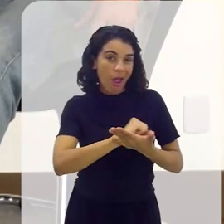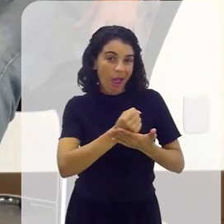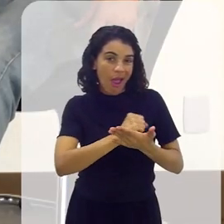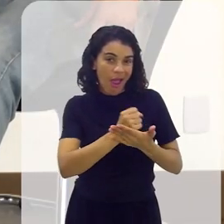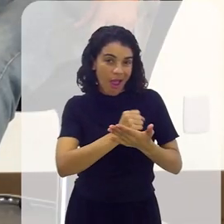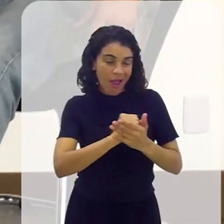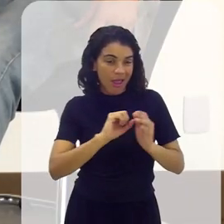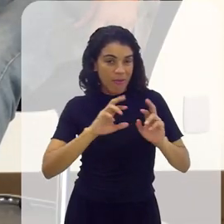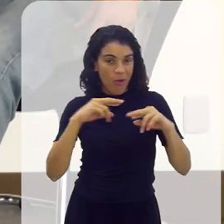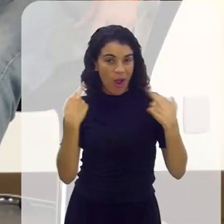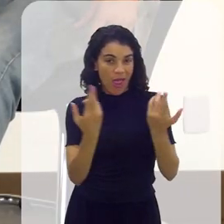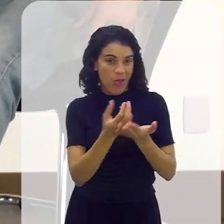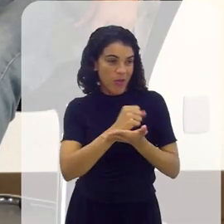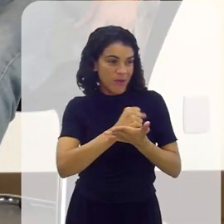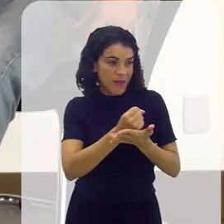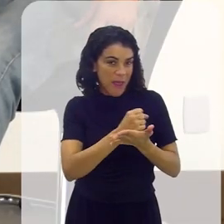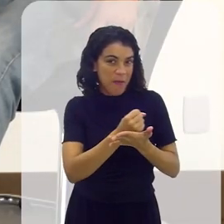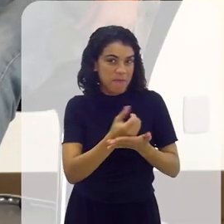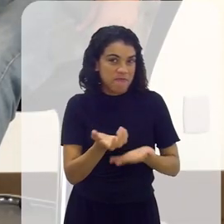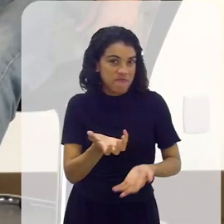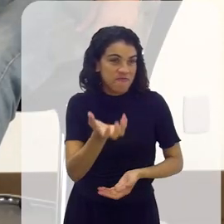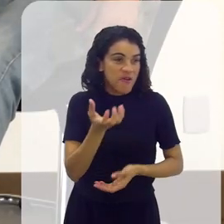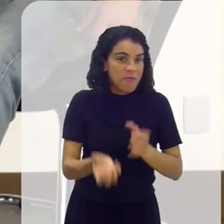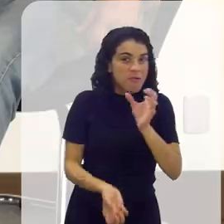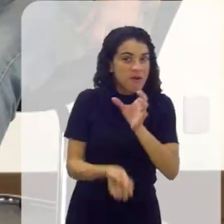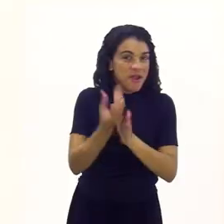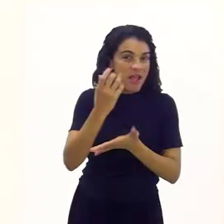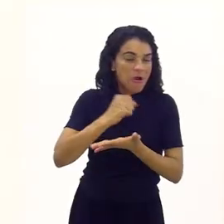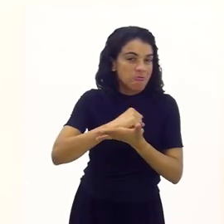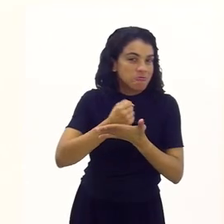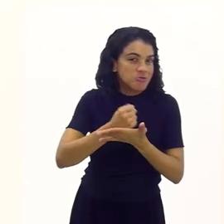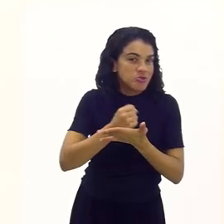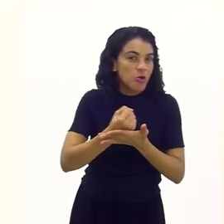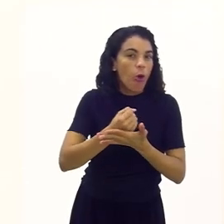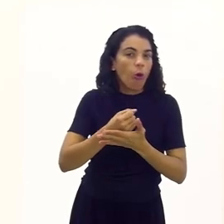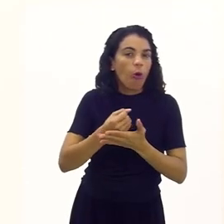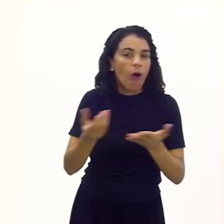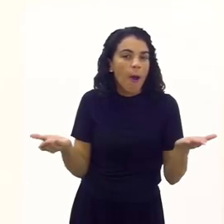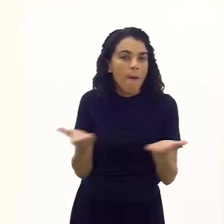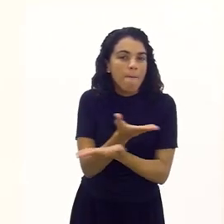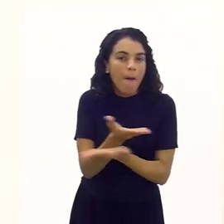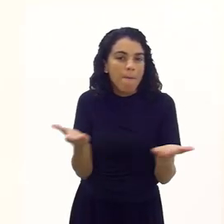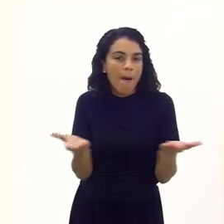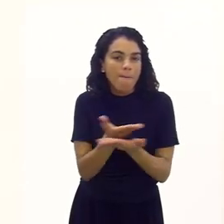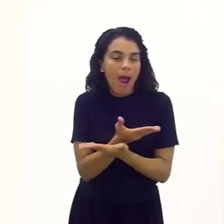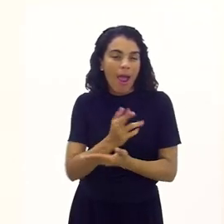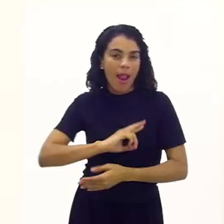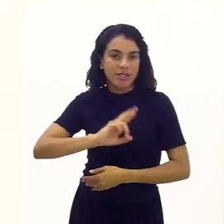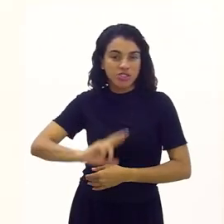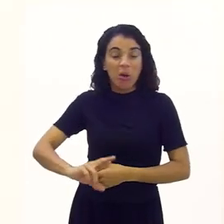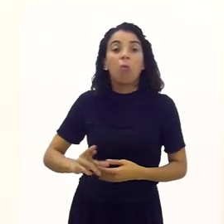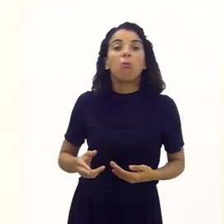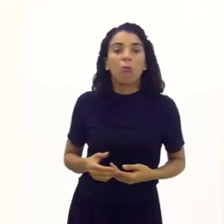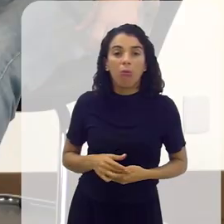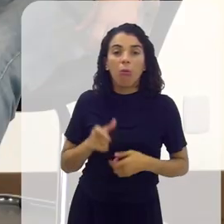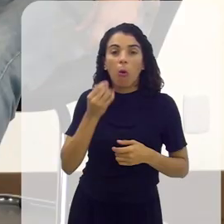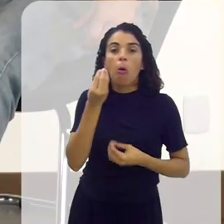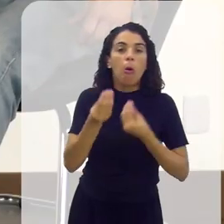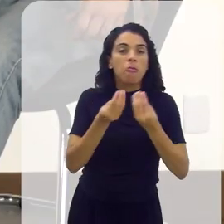muito louca que nós vamos entrar. É uma, criar um jogo interreligioso. Como é que tu reagiu?